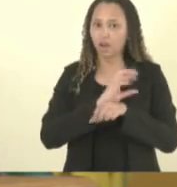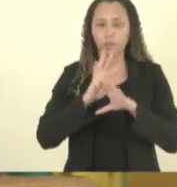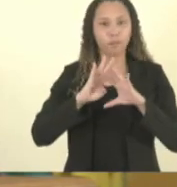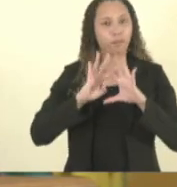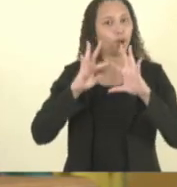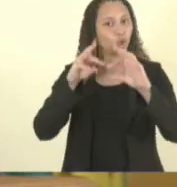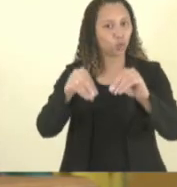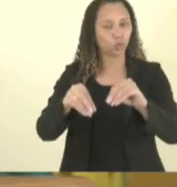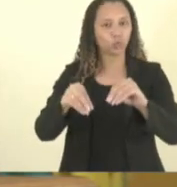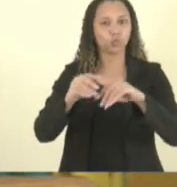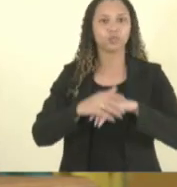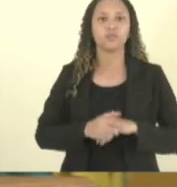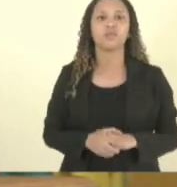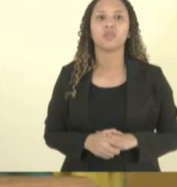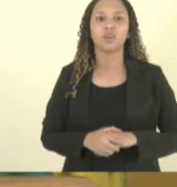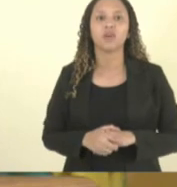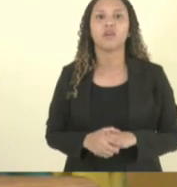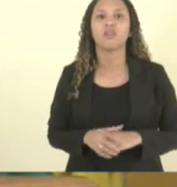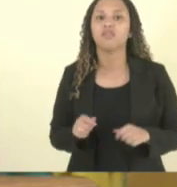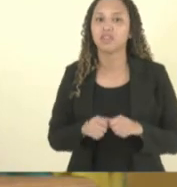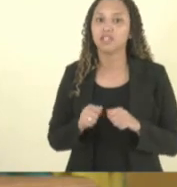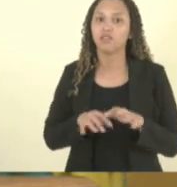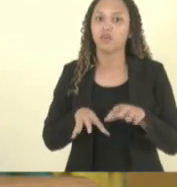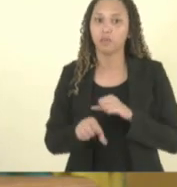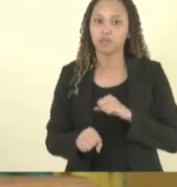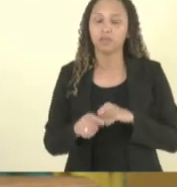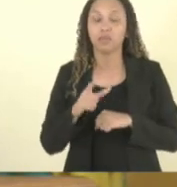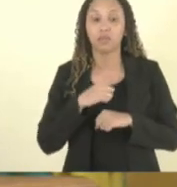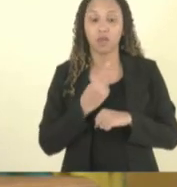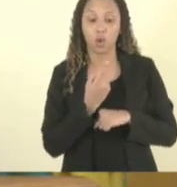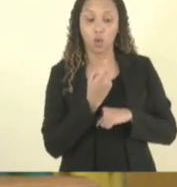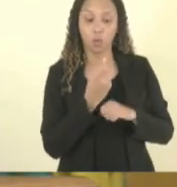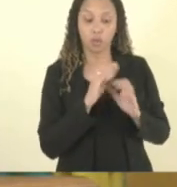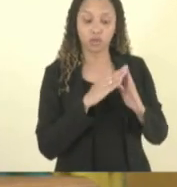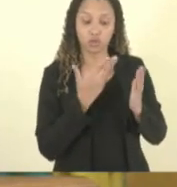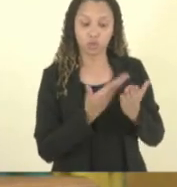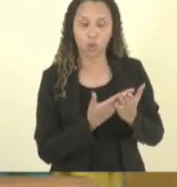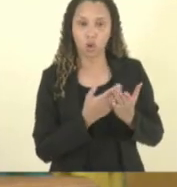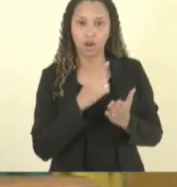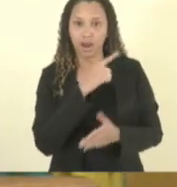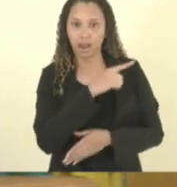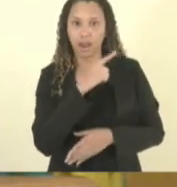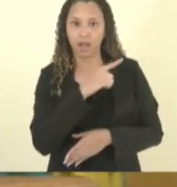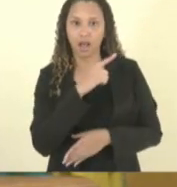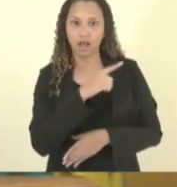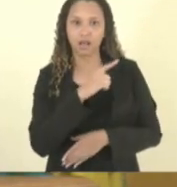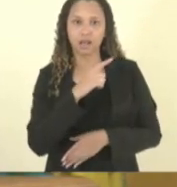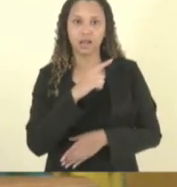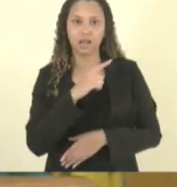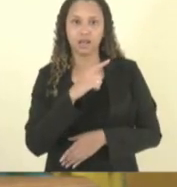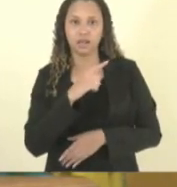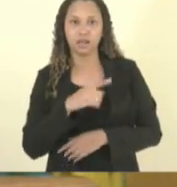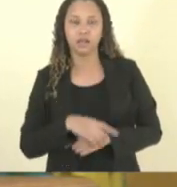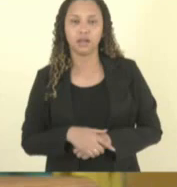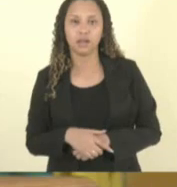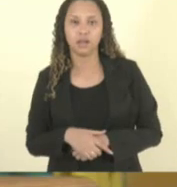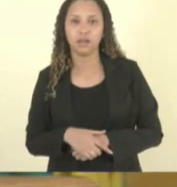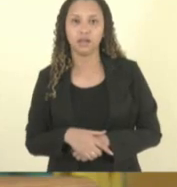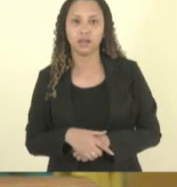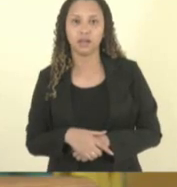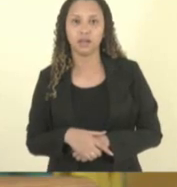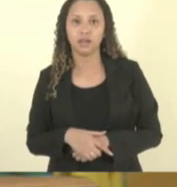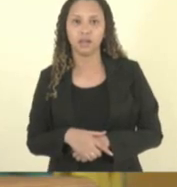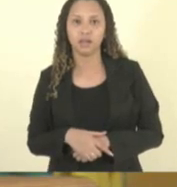fazer formação nós temos uma escola formadora que é o CEFOP se a gente entra na plataforma do